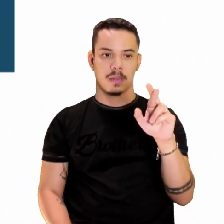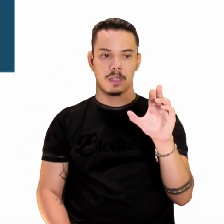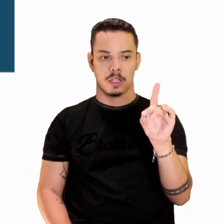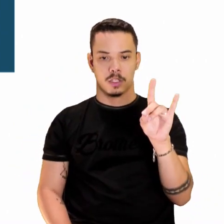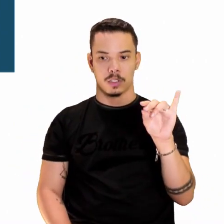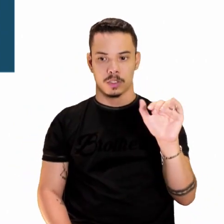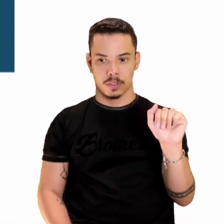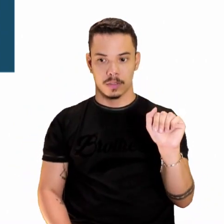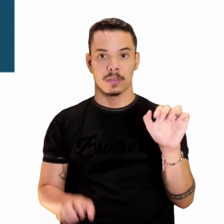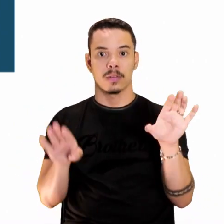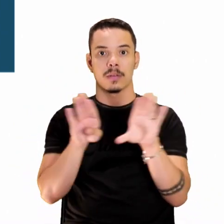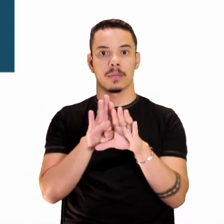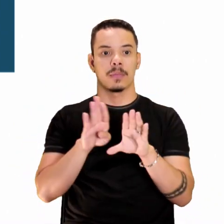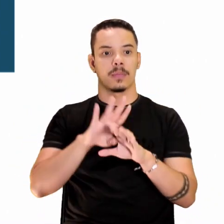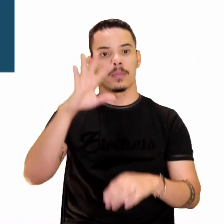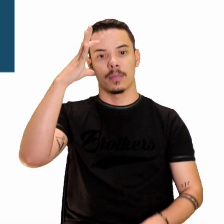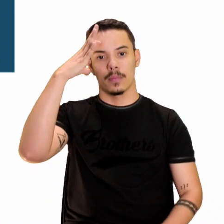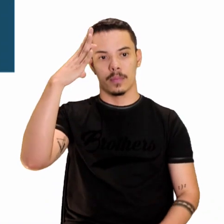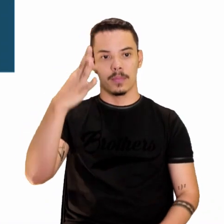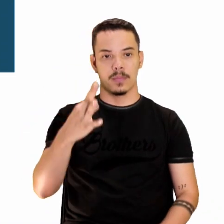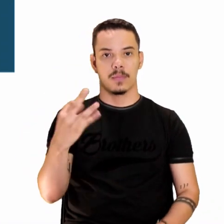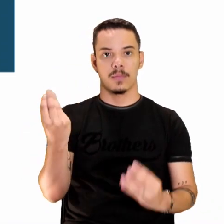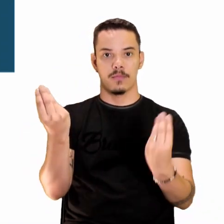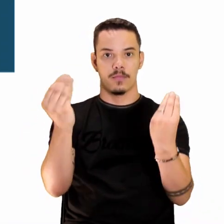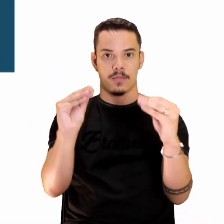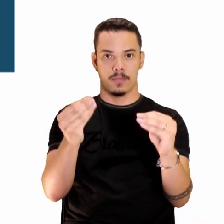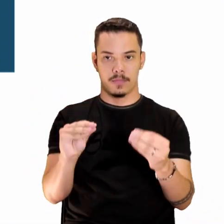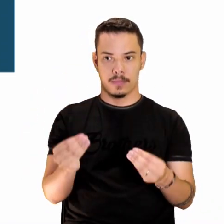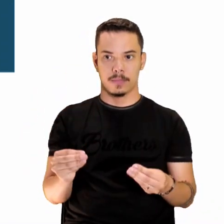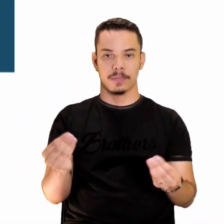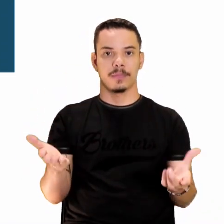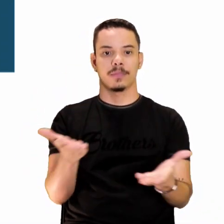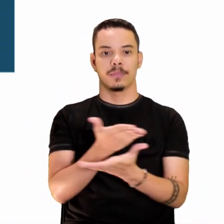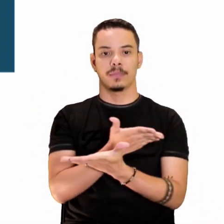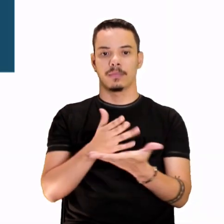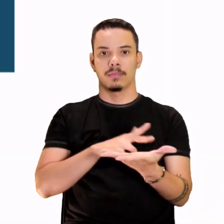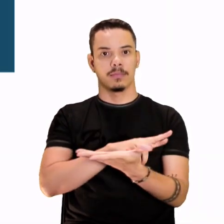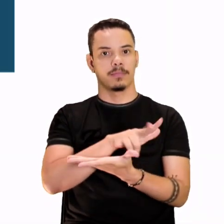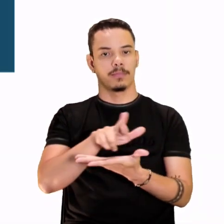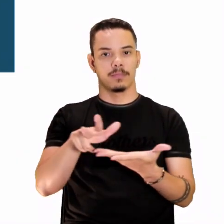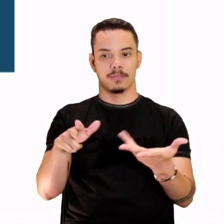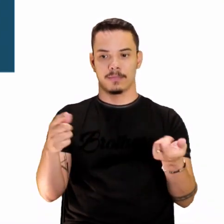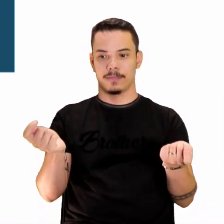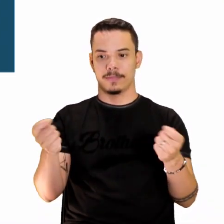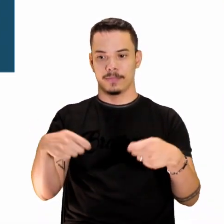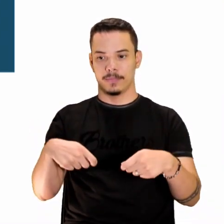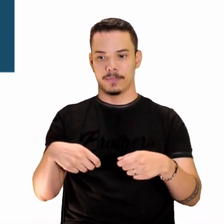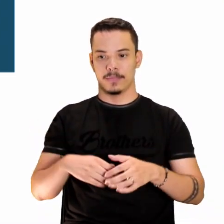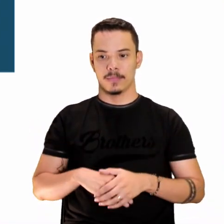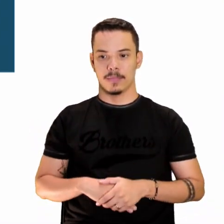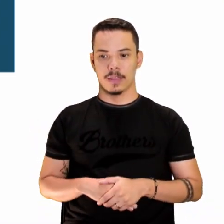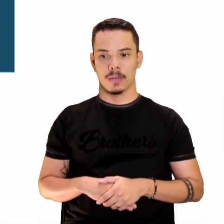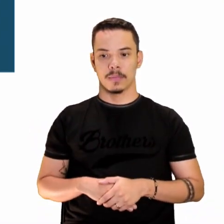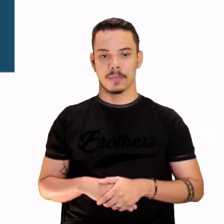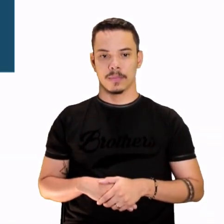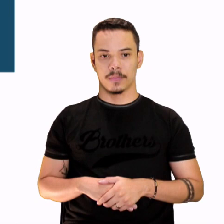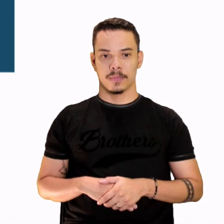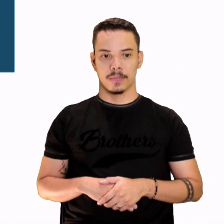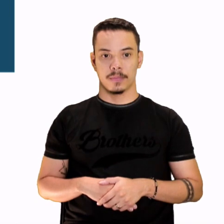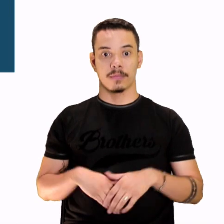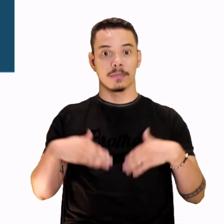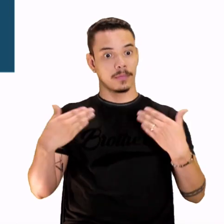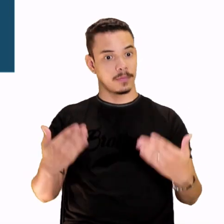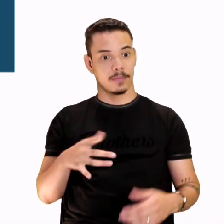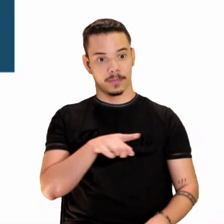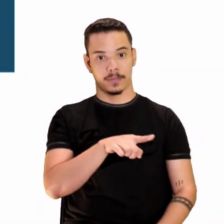compreensão de estilização entre outras possibilidades, tá certo? Muito bem, eu tô aqui,